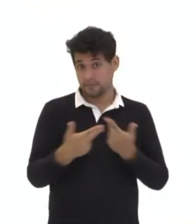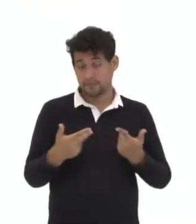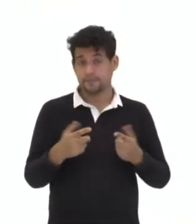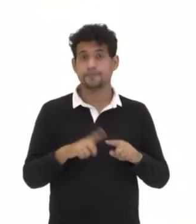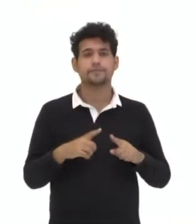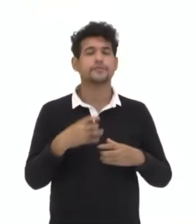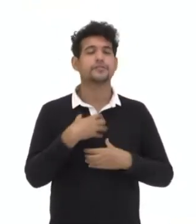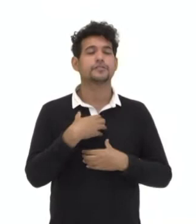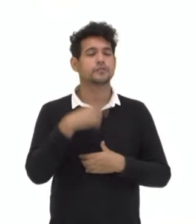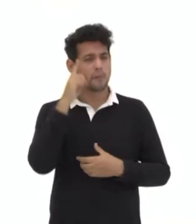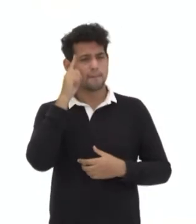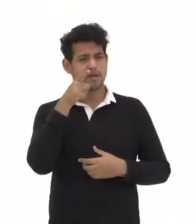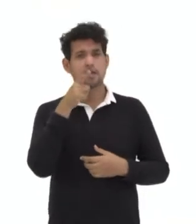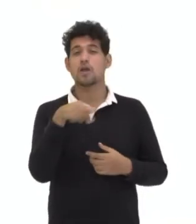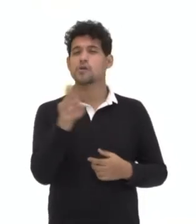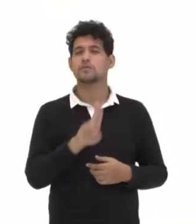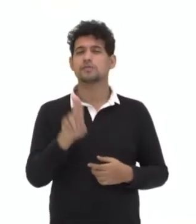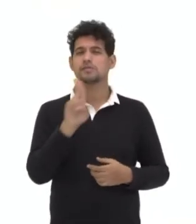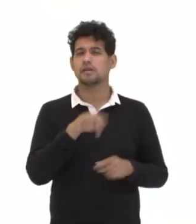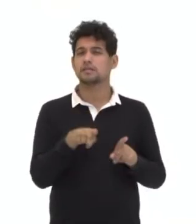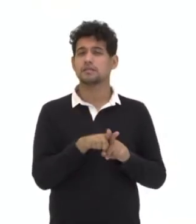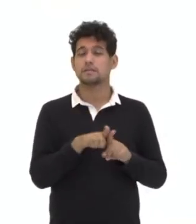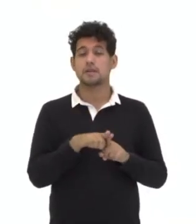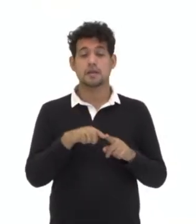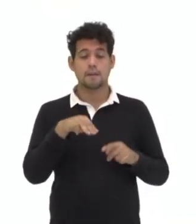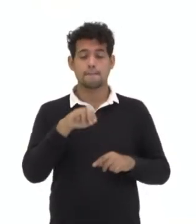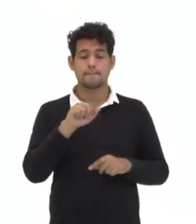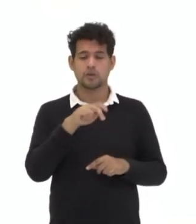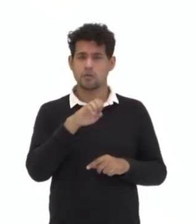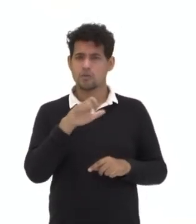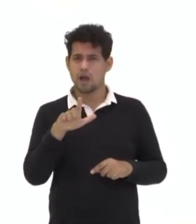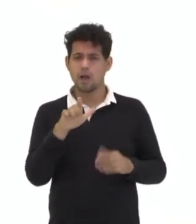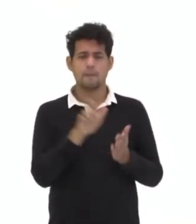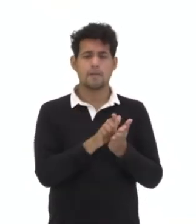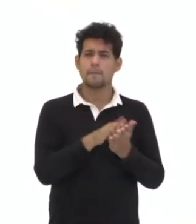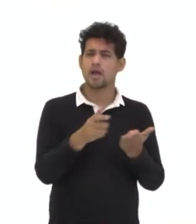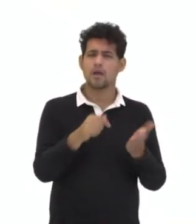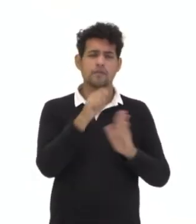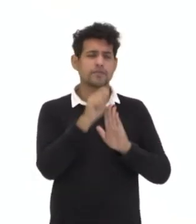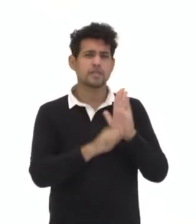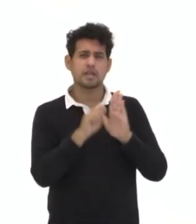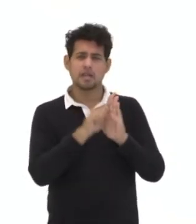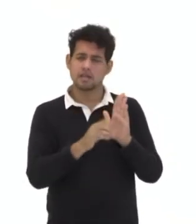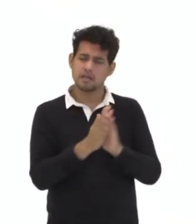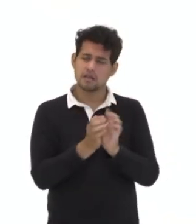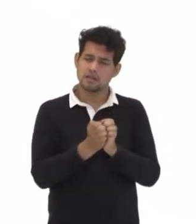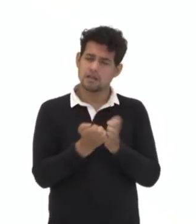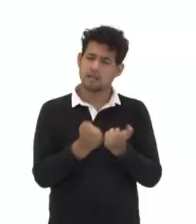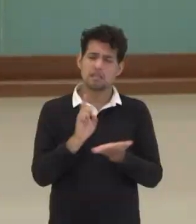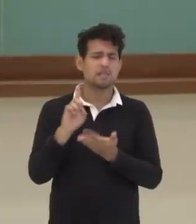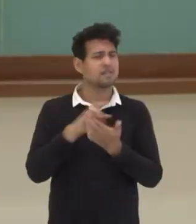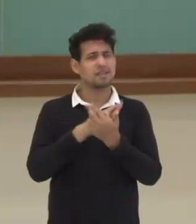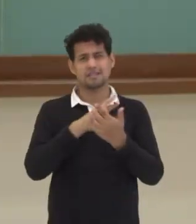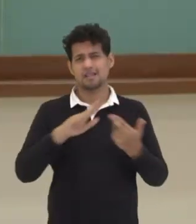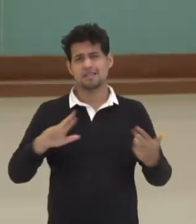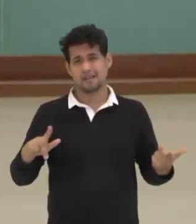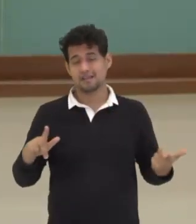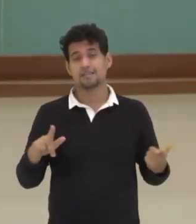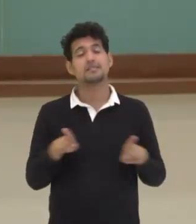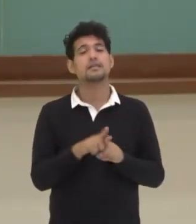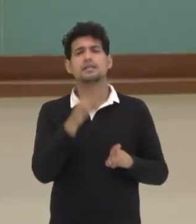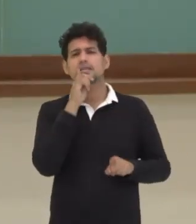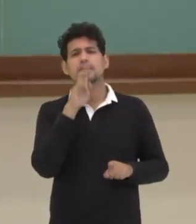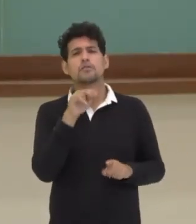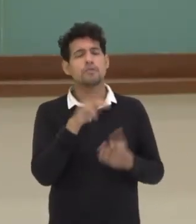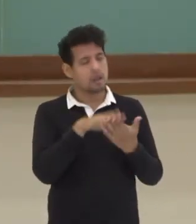O modo imperativo é muito usado também em manuais, cartazes, textos religiosos, dentre outros. Quem nunca pegou um manual,